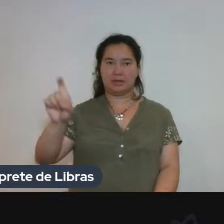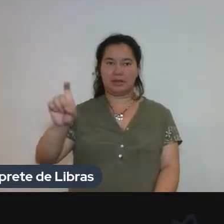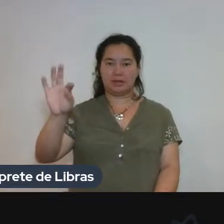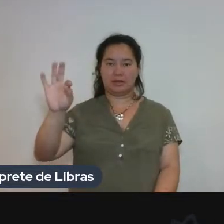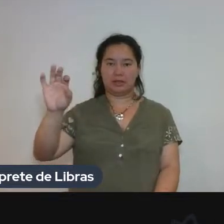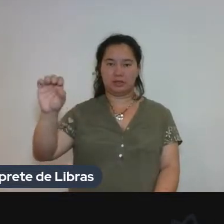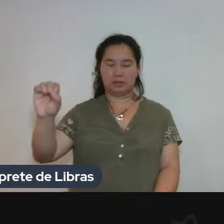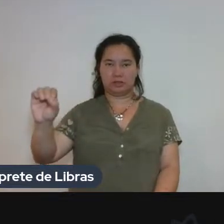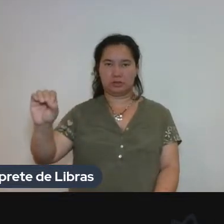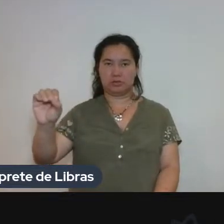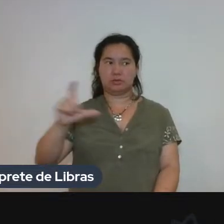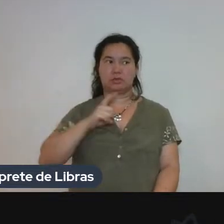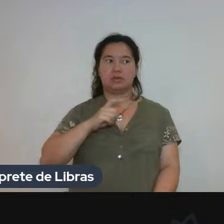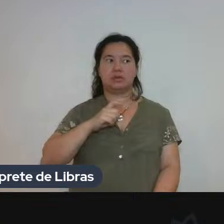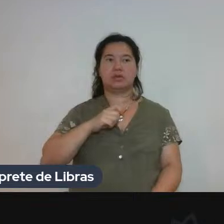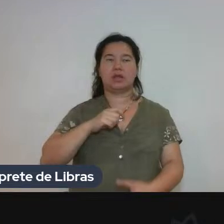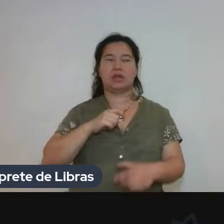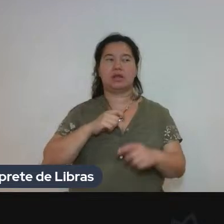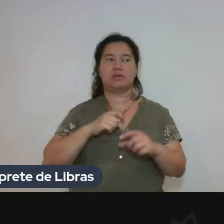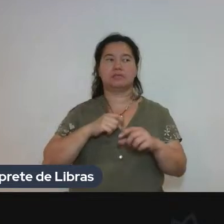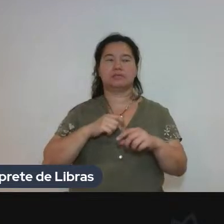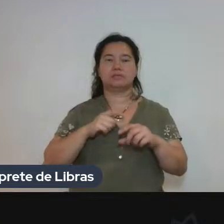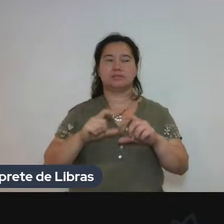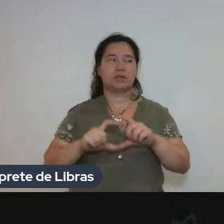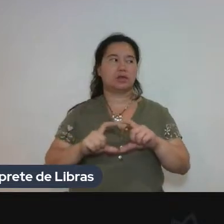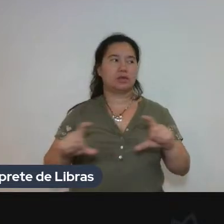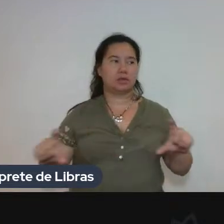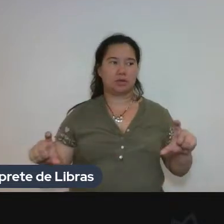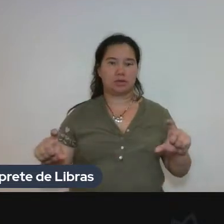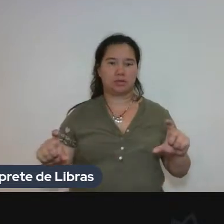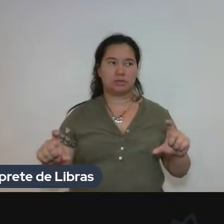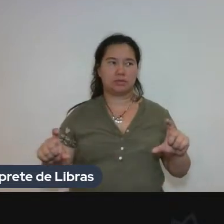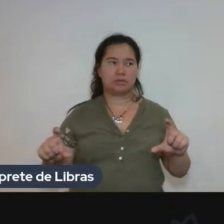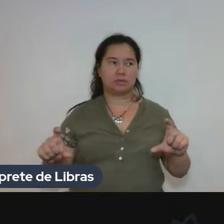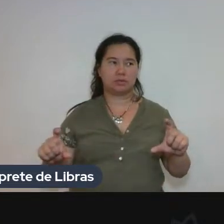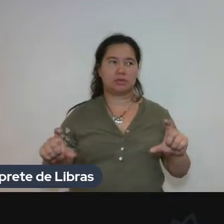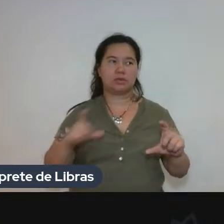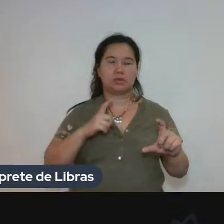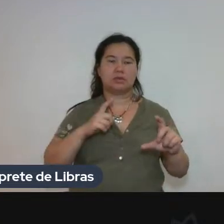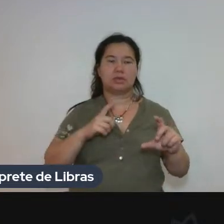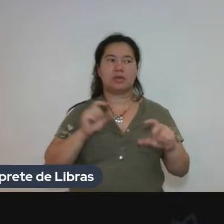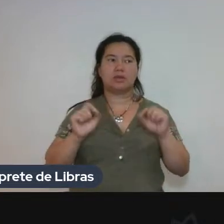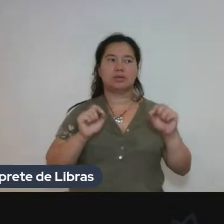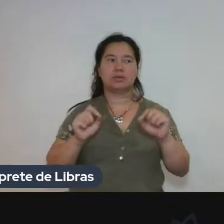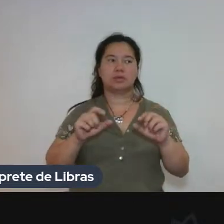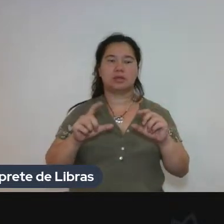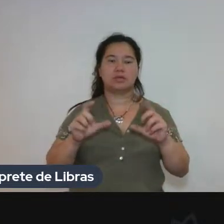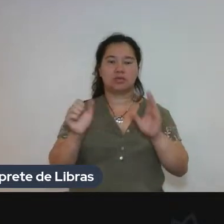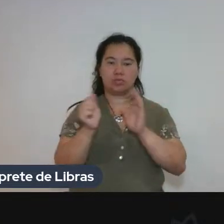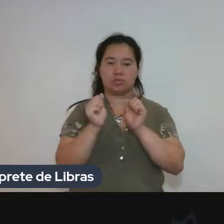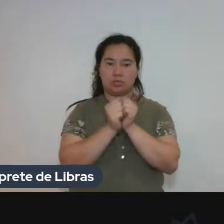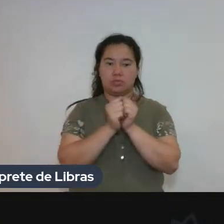do tradutor como prefácio, mas nas notas que acompanham, de alguma maneira, o texto,